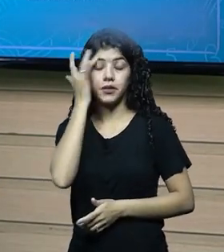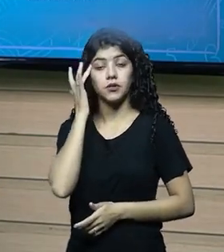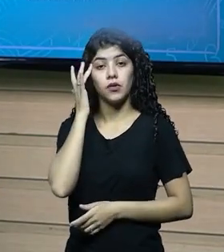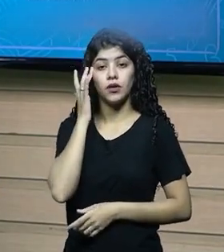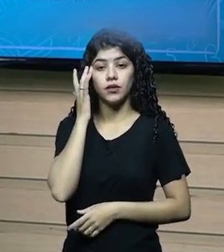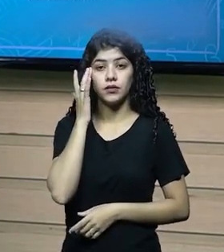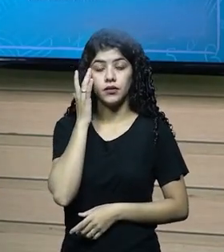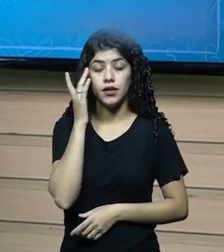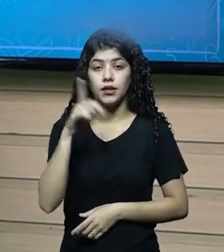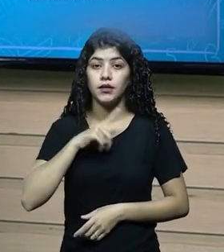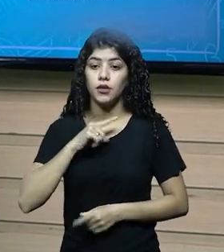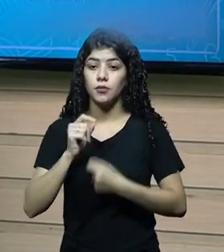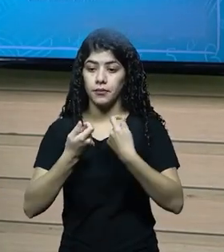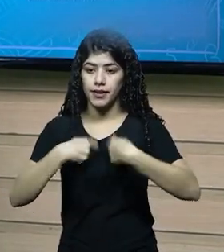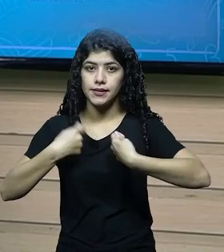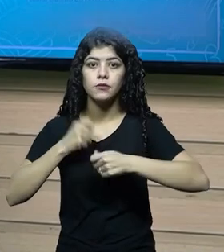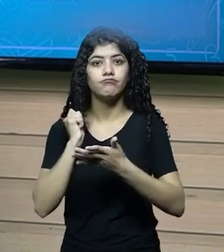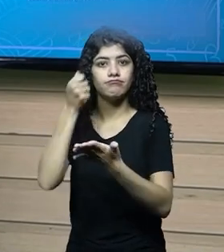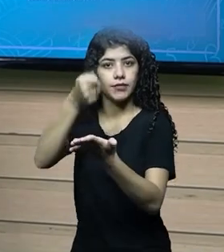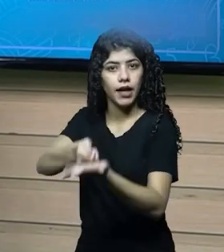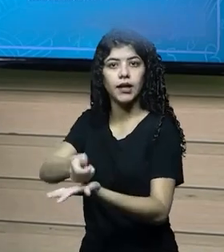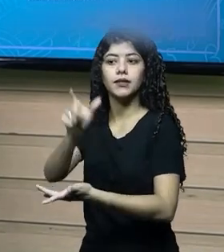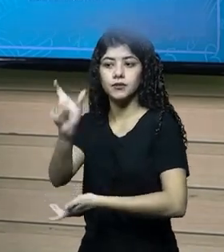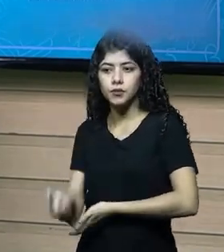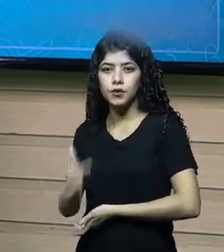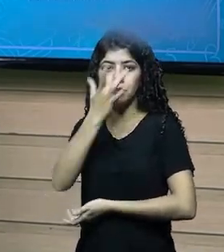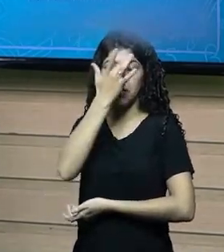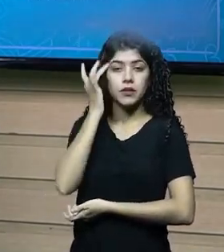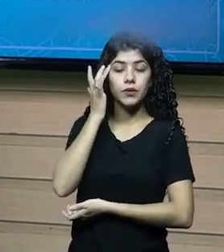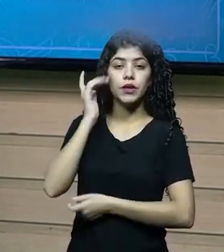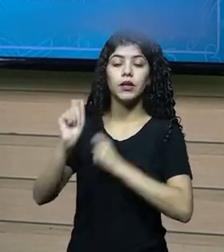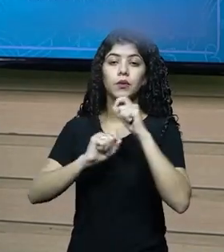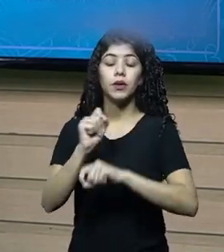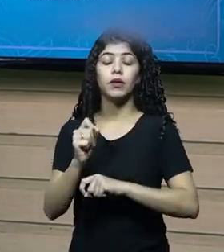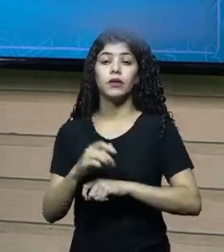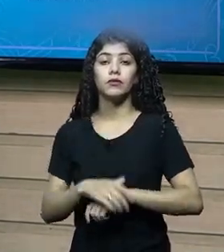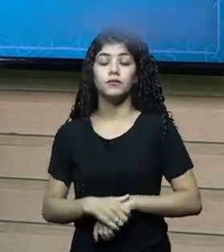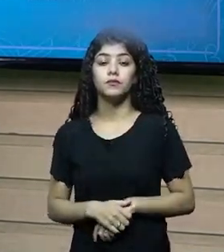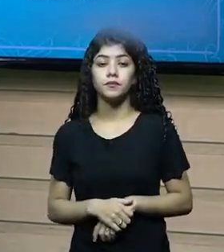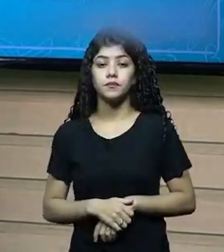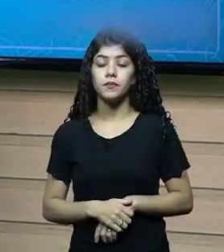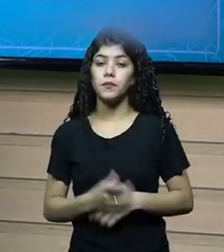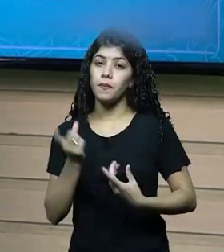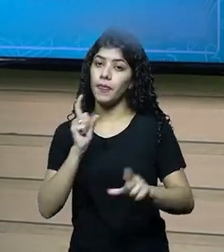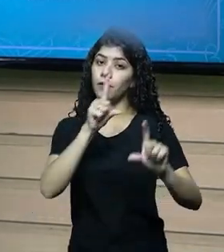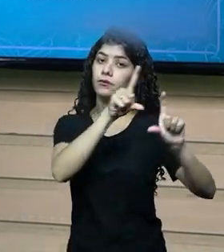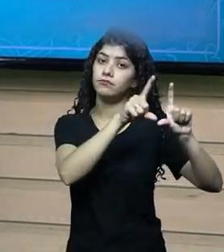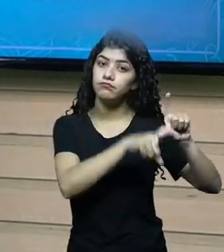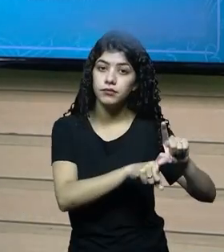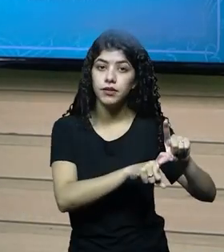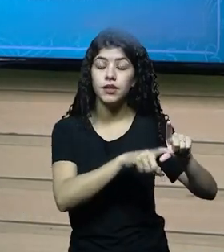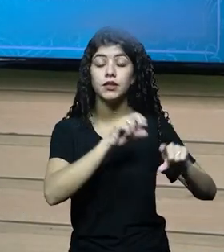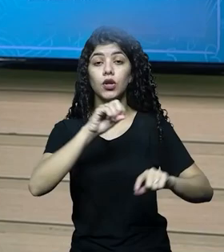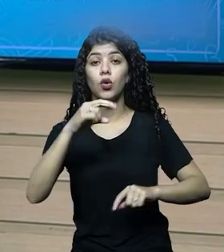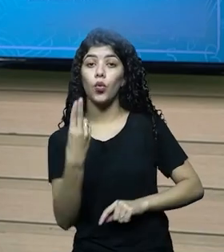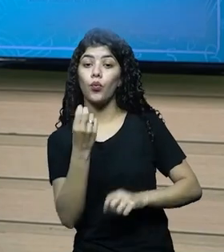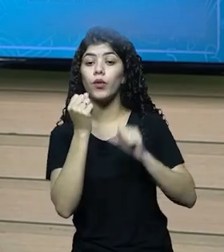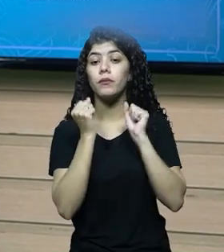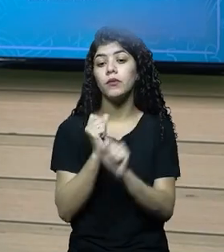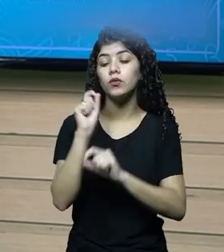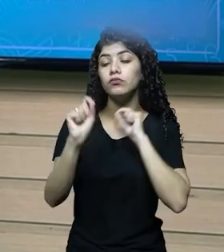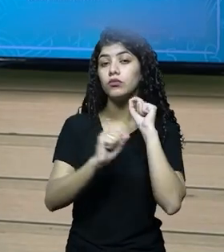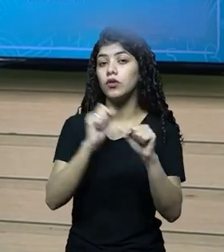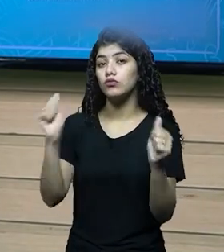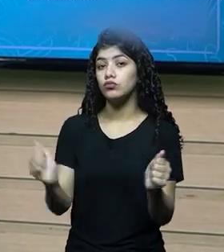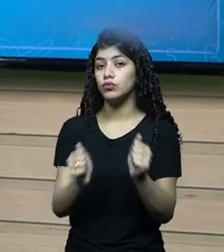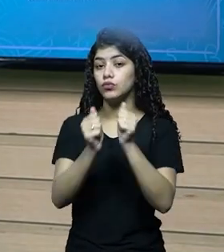vai me gerar um gasto. Eu vou ter que pagar ela. Esse gasto, ele é o quê? Ele é um custo? Ele é uma despesa? Ou ele pode ser agregado